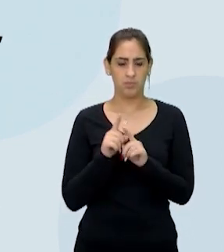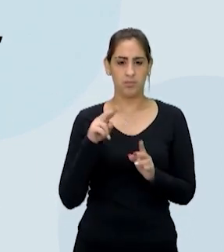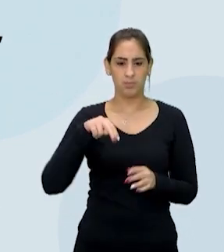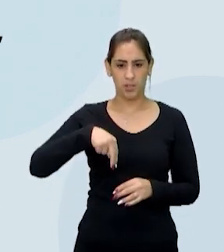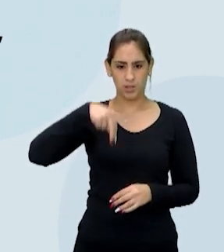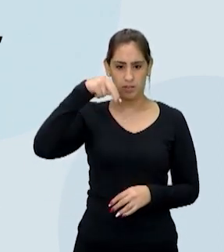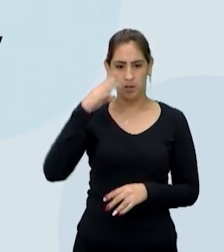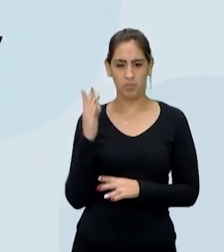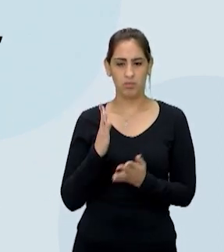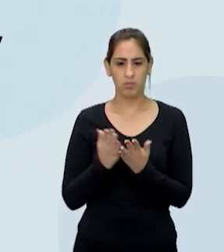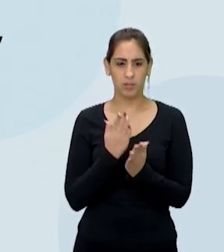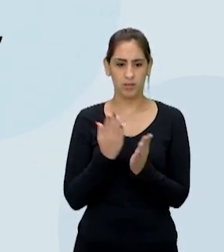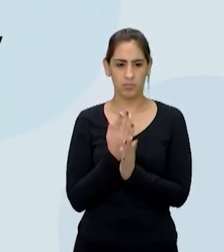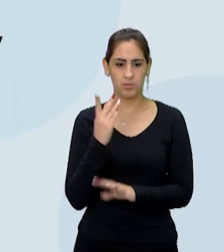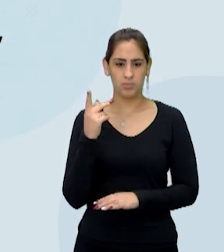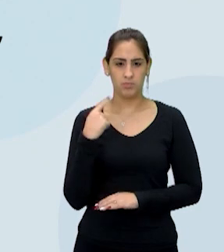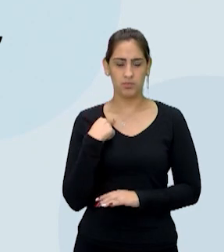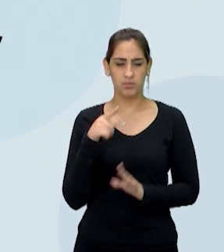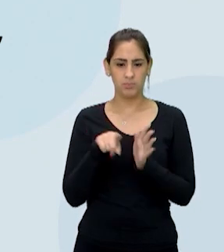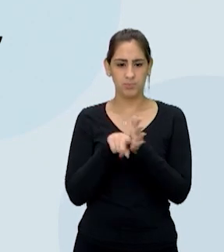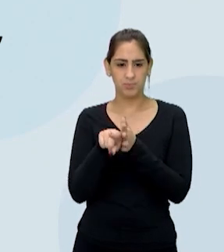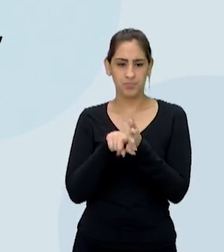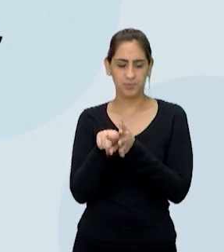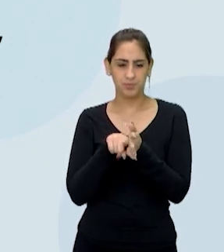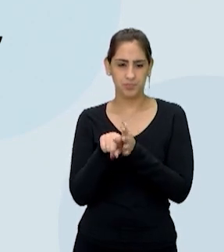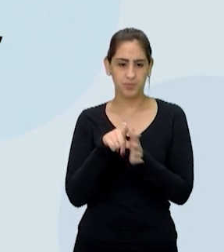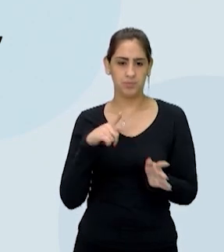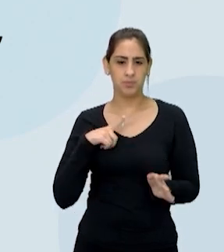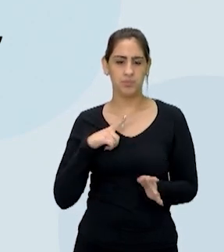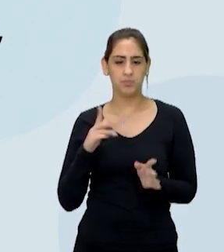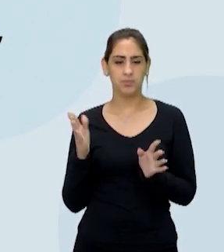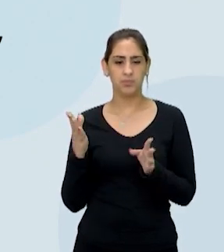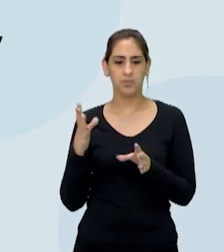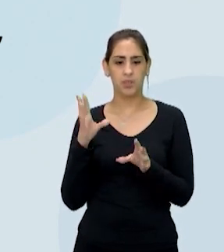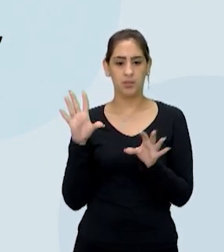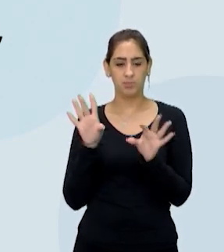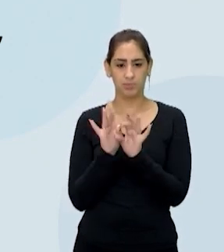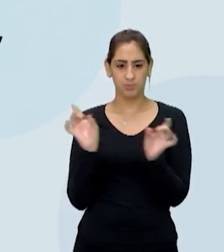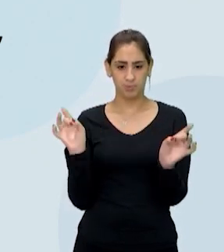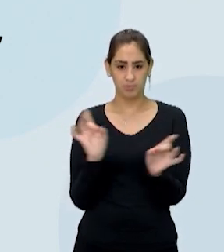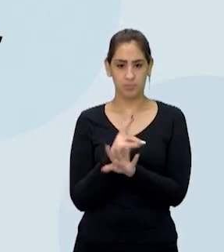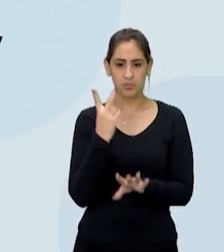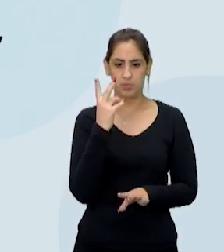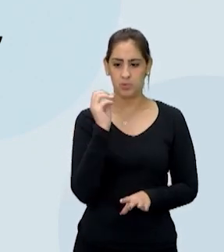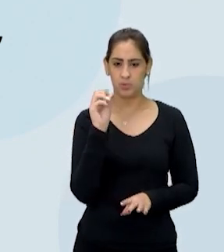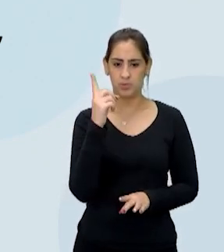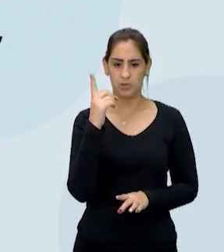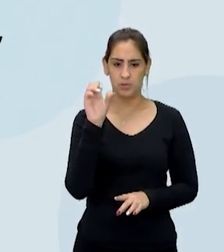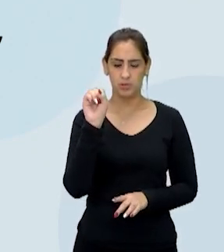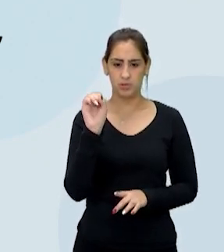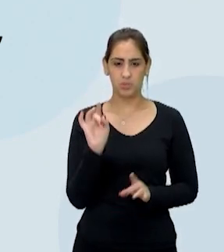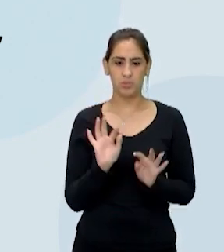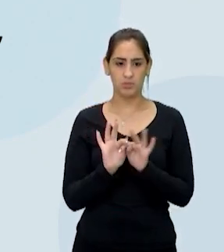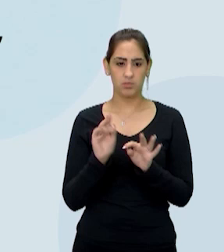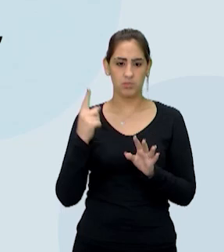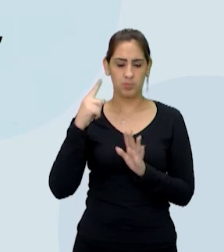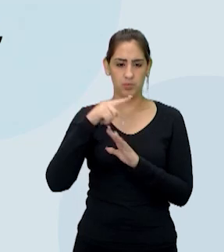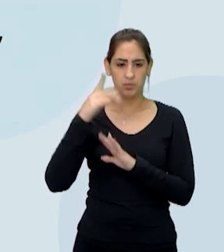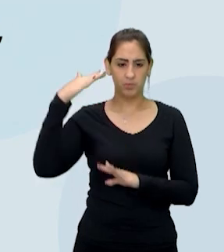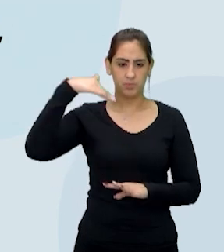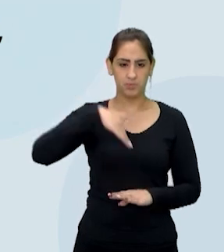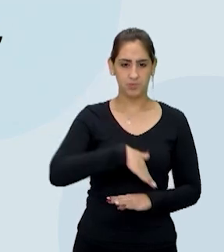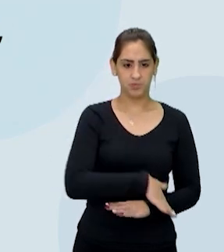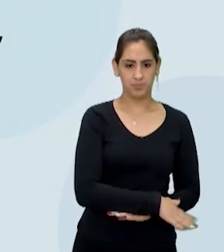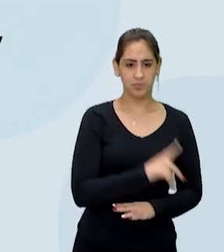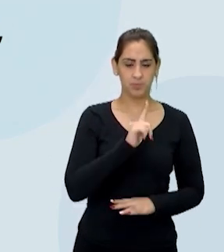uma pesquisa. E a indústria do livro fechou em 2018 em queda real, considerando a